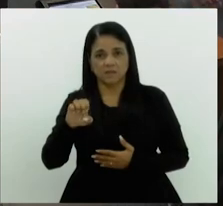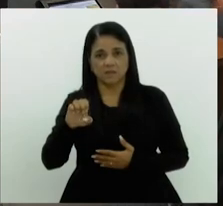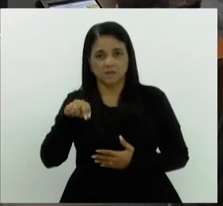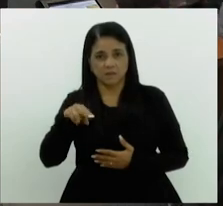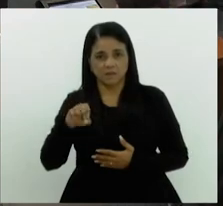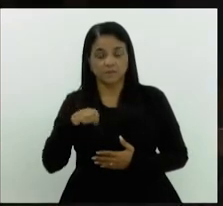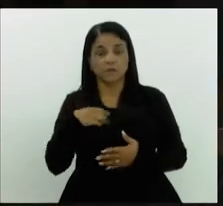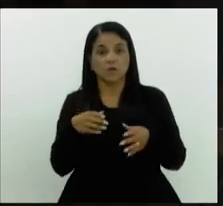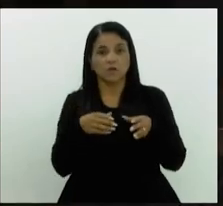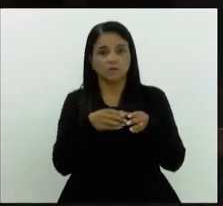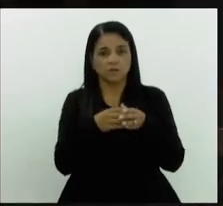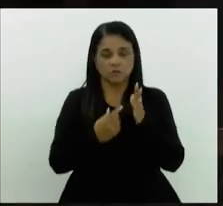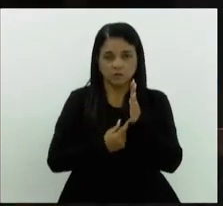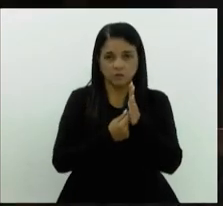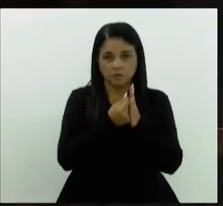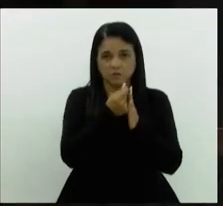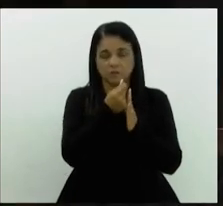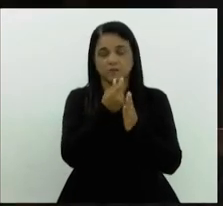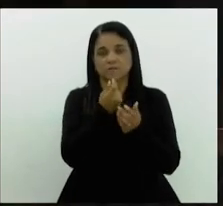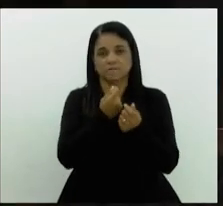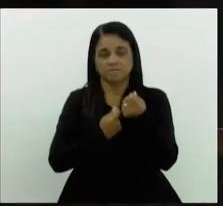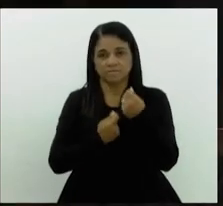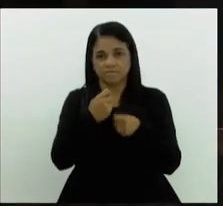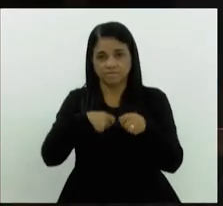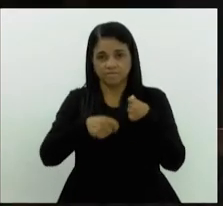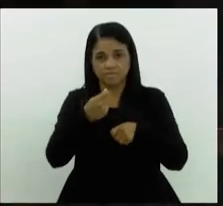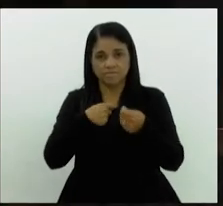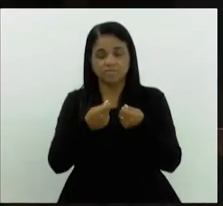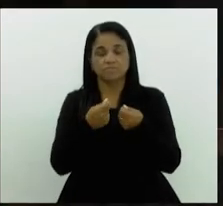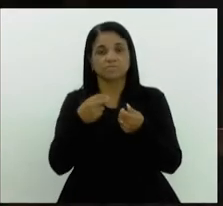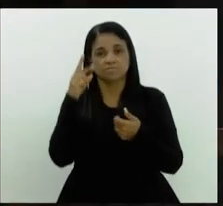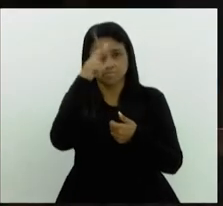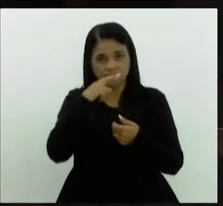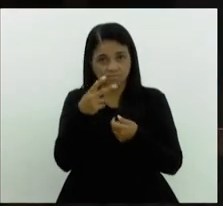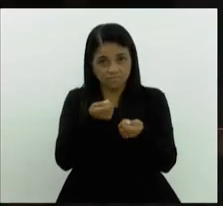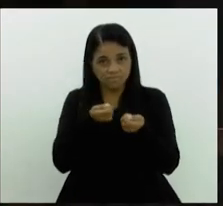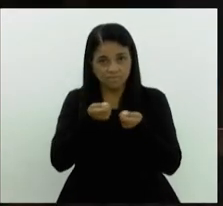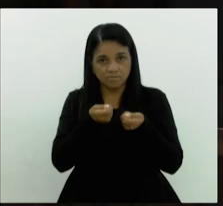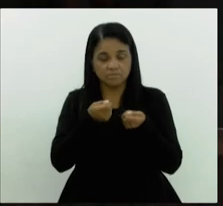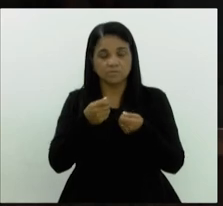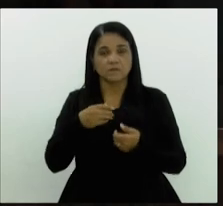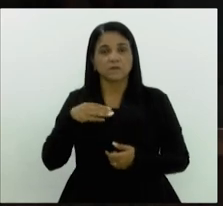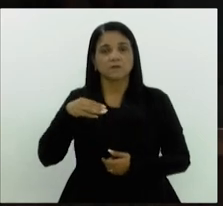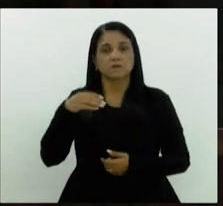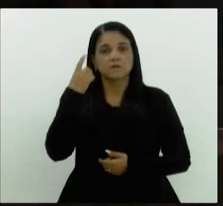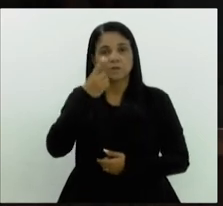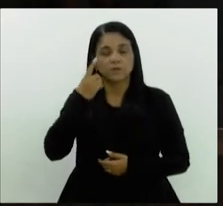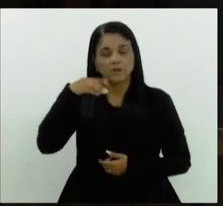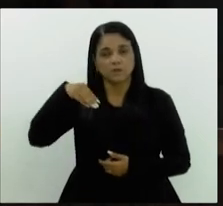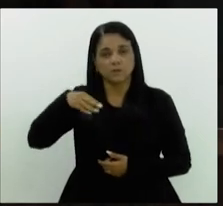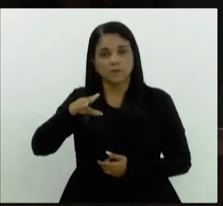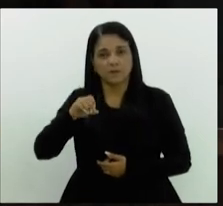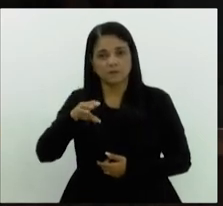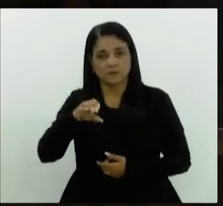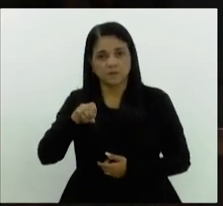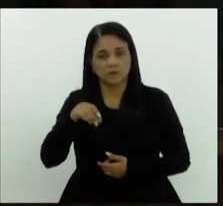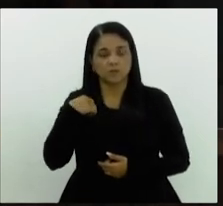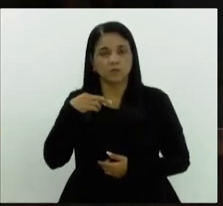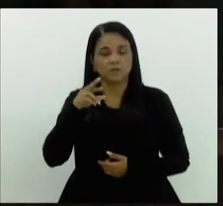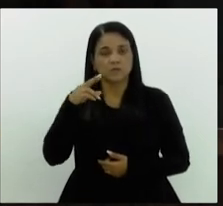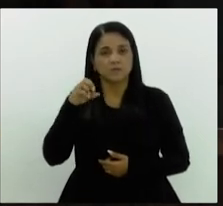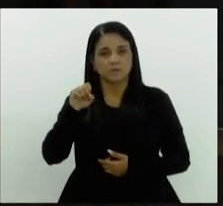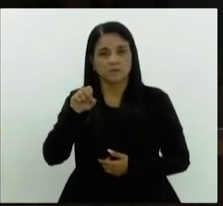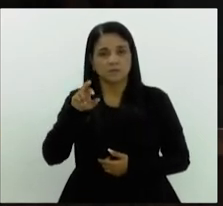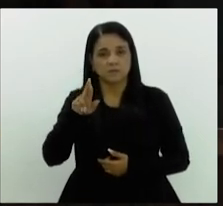Para a comissão de orçamento, finanças, fiscalização financeira e controle, Carlos Macedo, doutor Serginho, Renato Miranda,